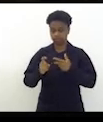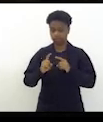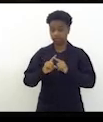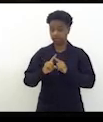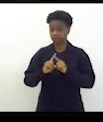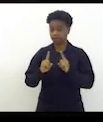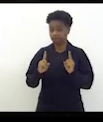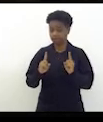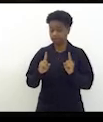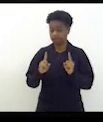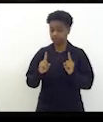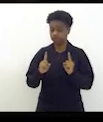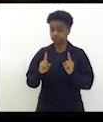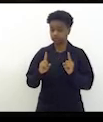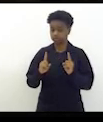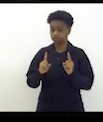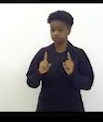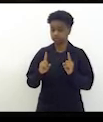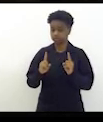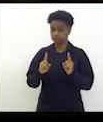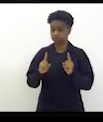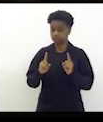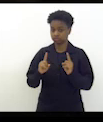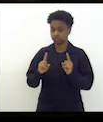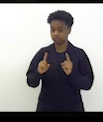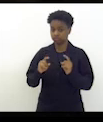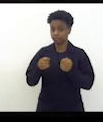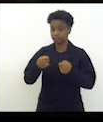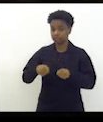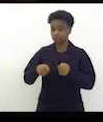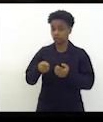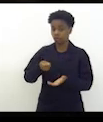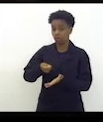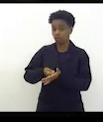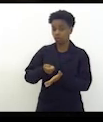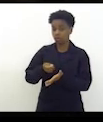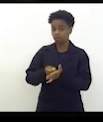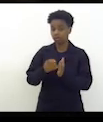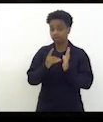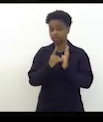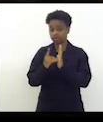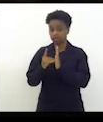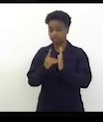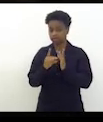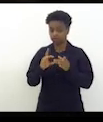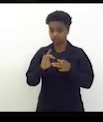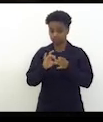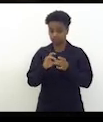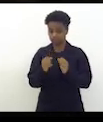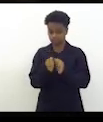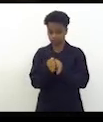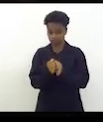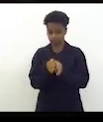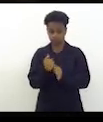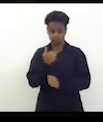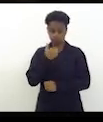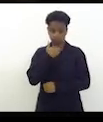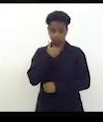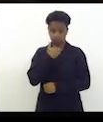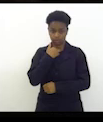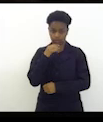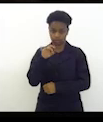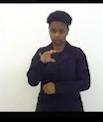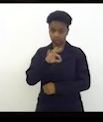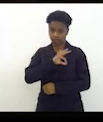obrigatoriamente tinha que ter a presença do detran não podia ser só da